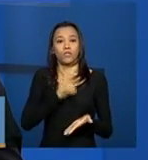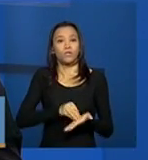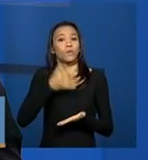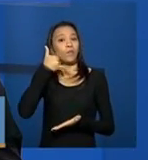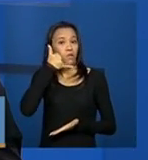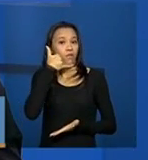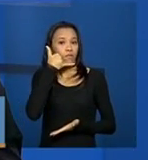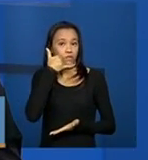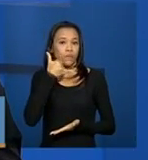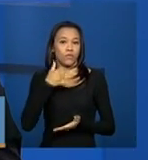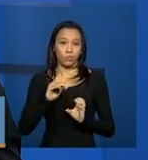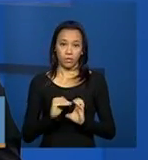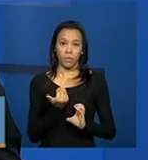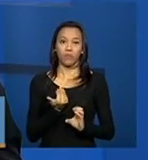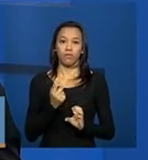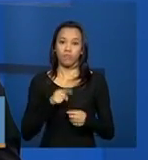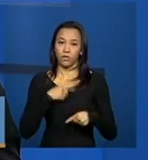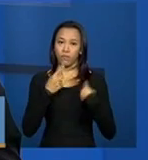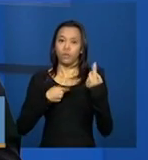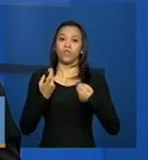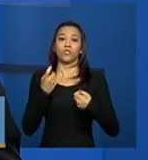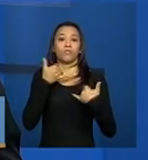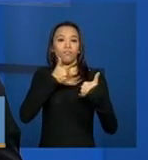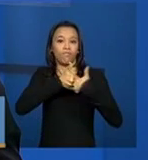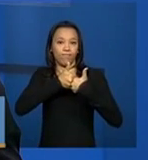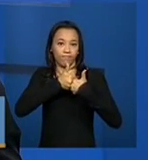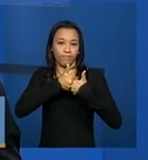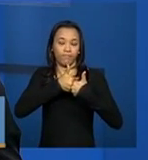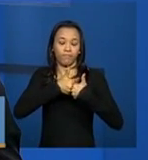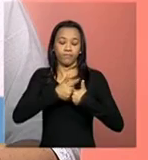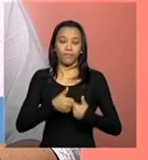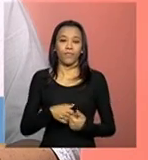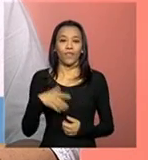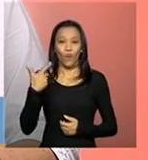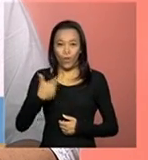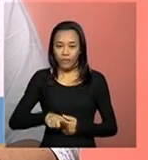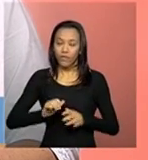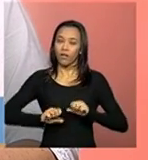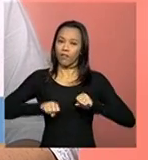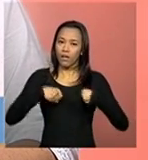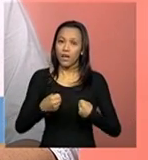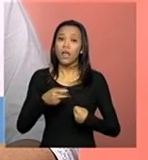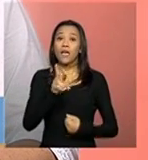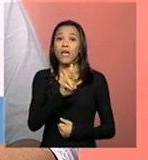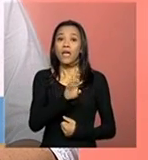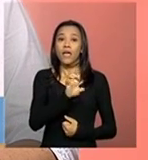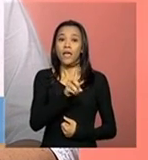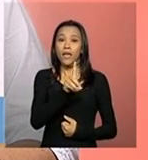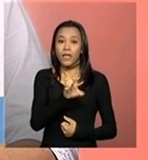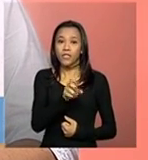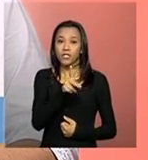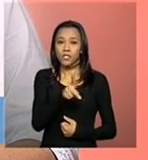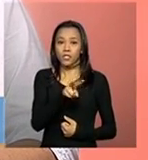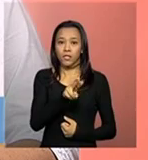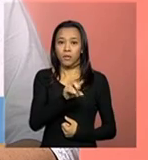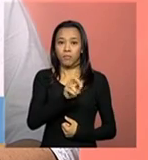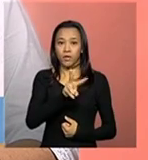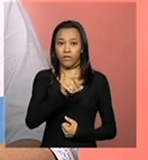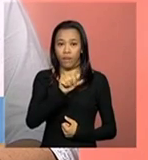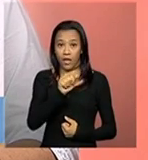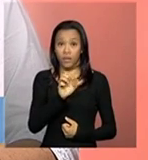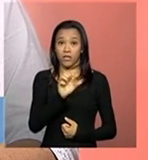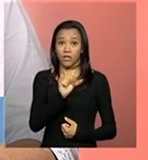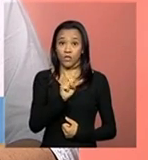no corpo do e-mail. Então, Pâmela, só reforçando, é o redeprivadasuas, arroba